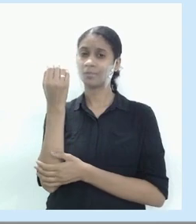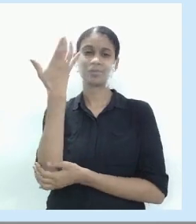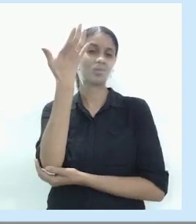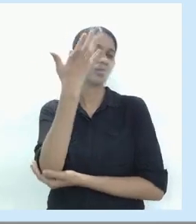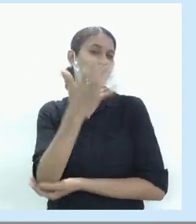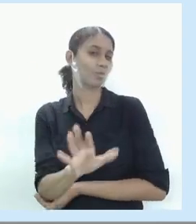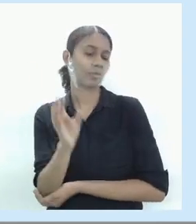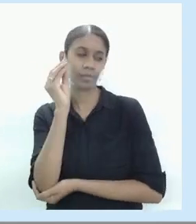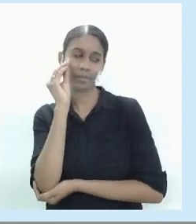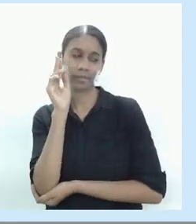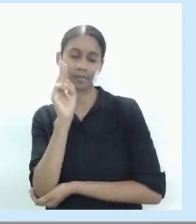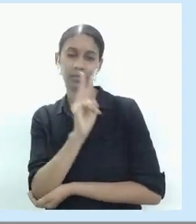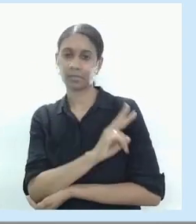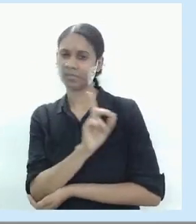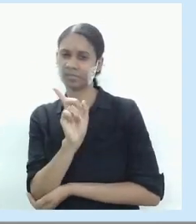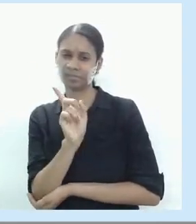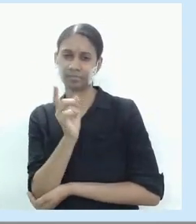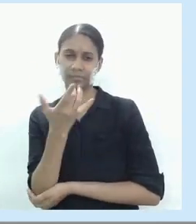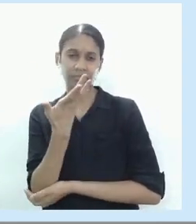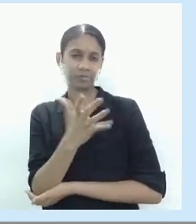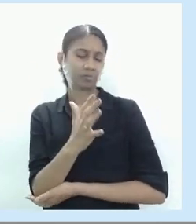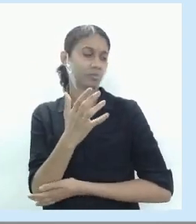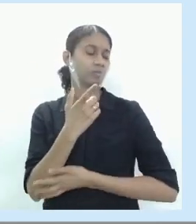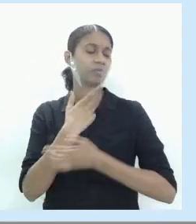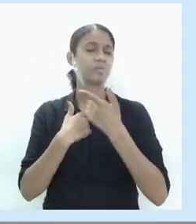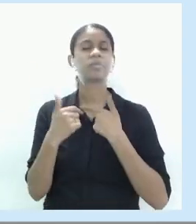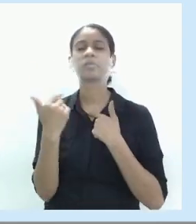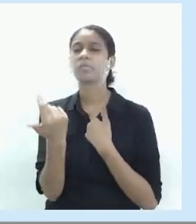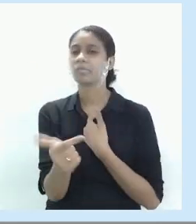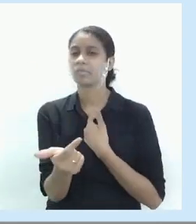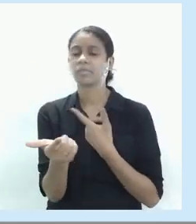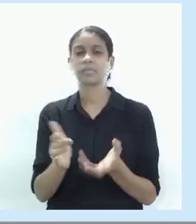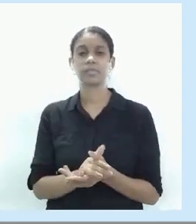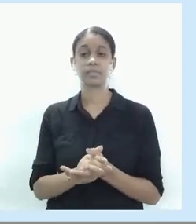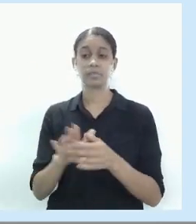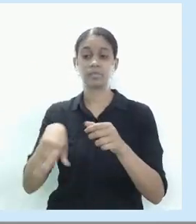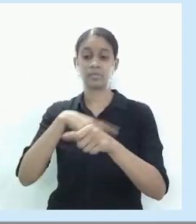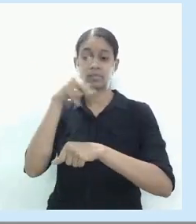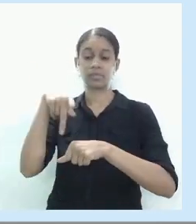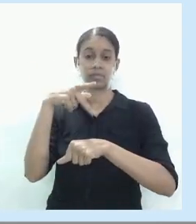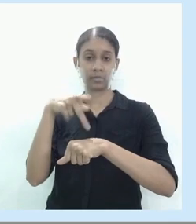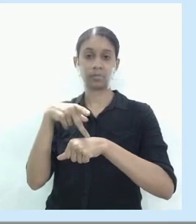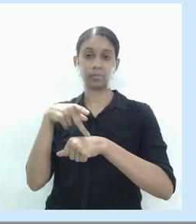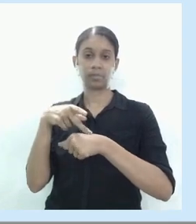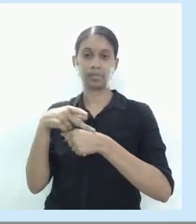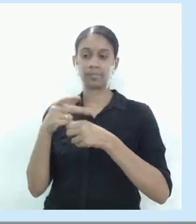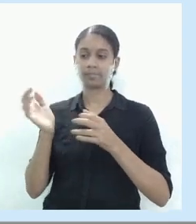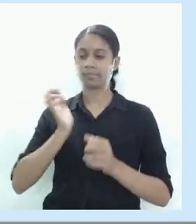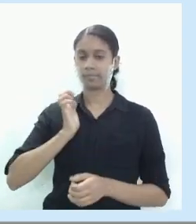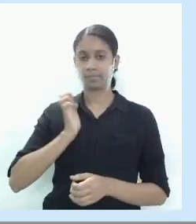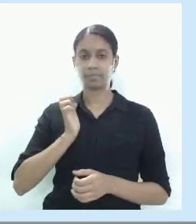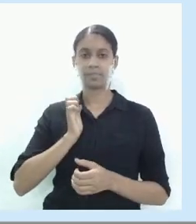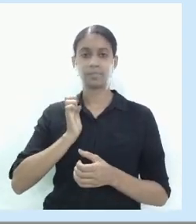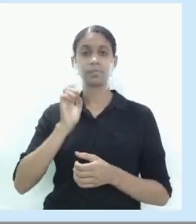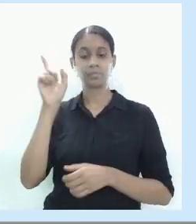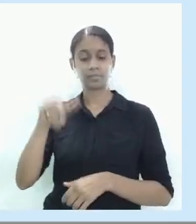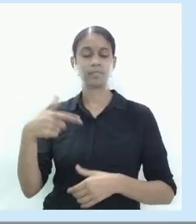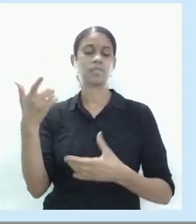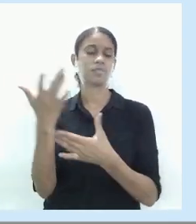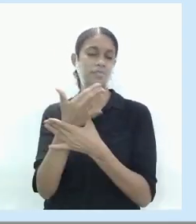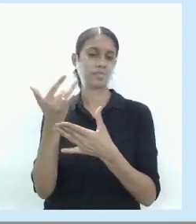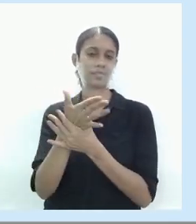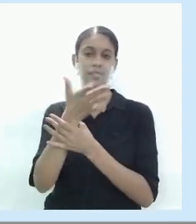Então as cidades dos países desenvolvidos e ricos elas são cidades que atraem a